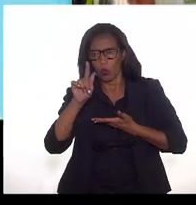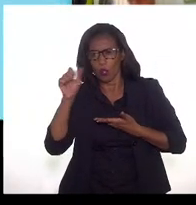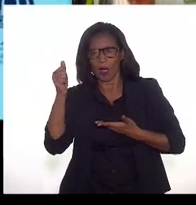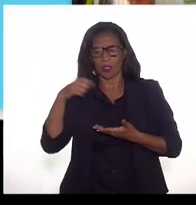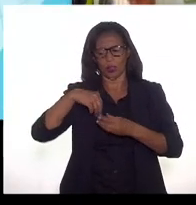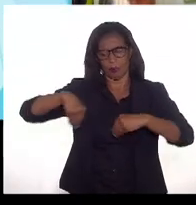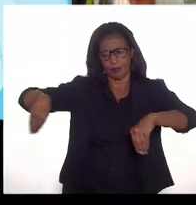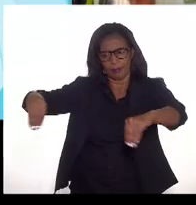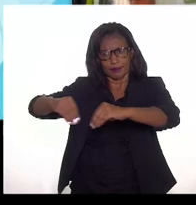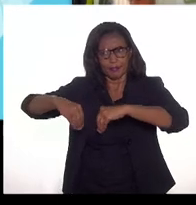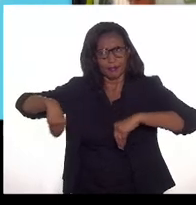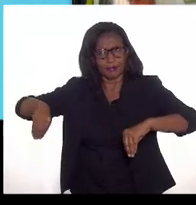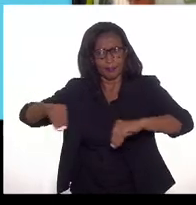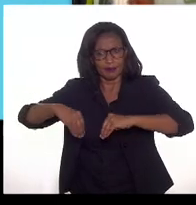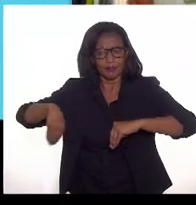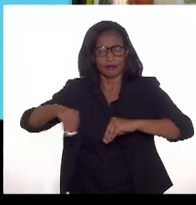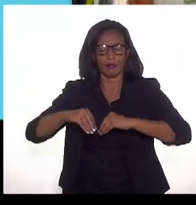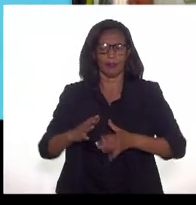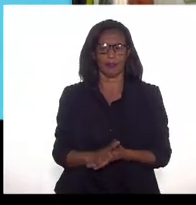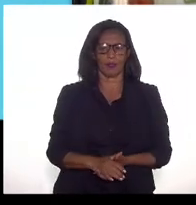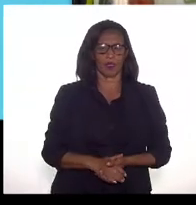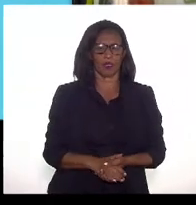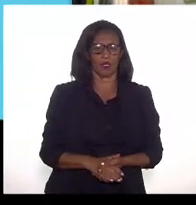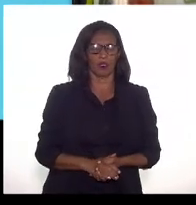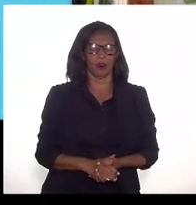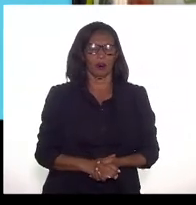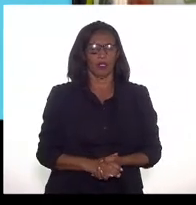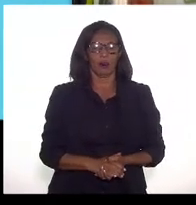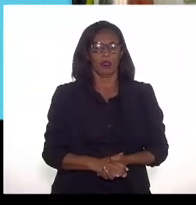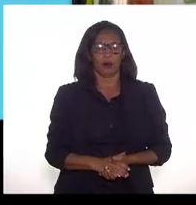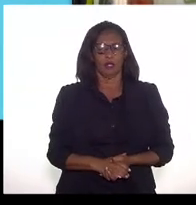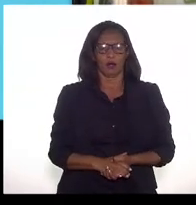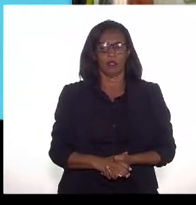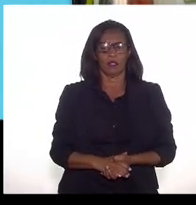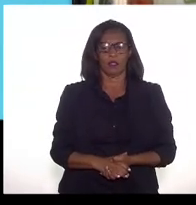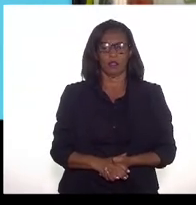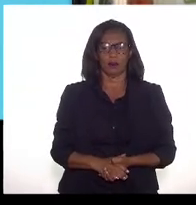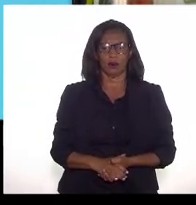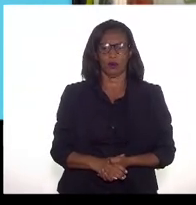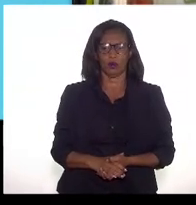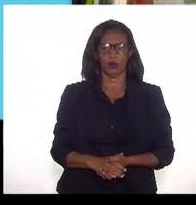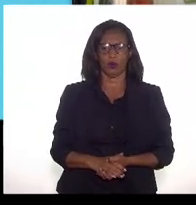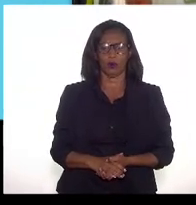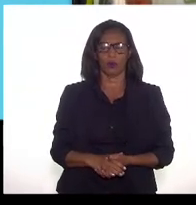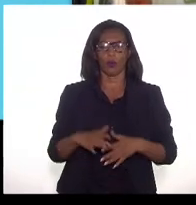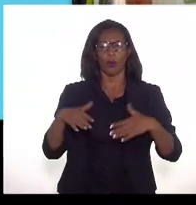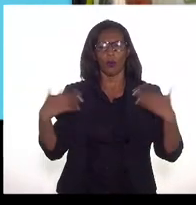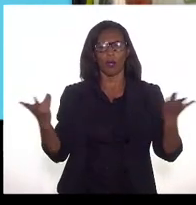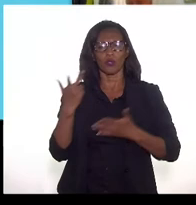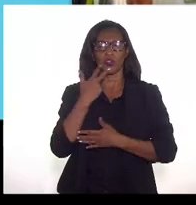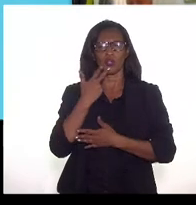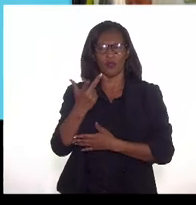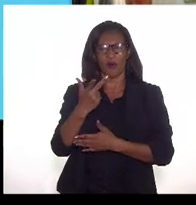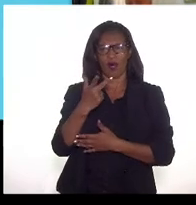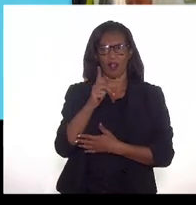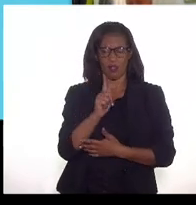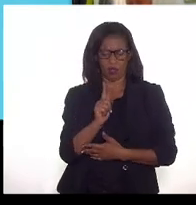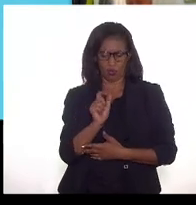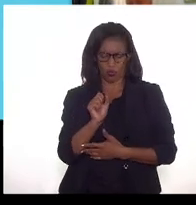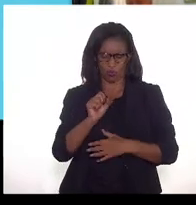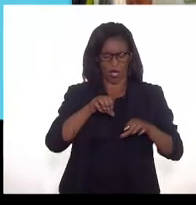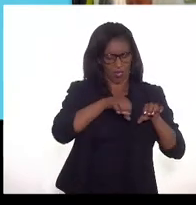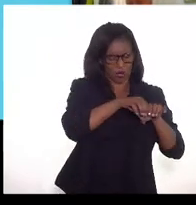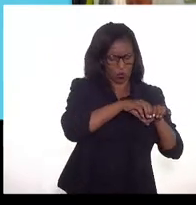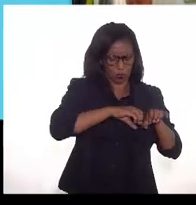Bom, quando a gente fala de escoar gás para a terra, eu queria ressaltar aqui um ponto da